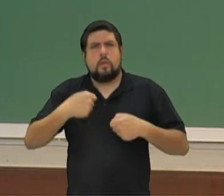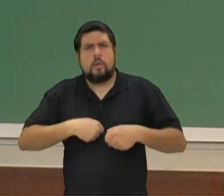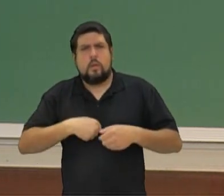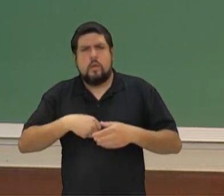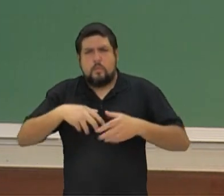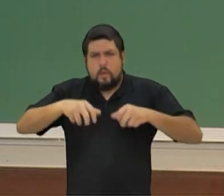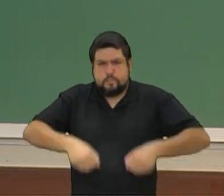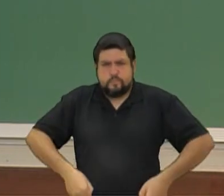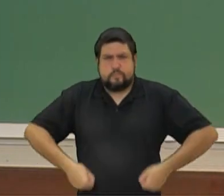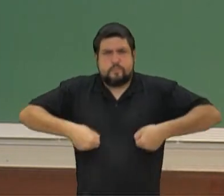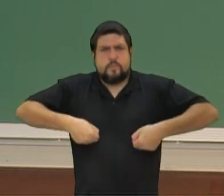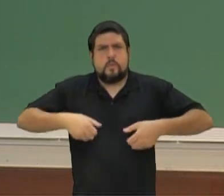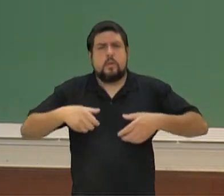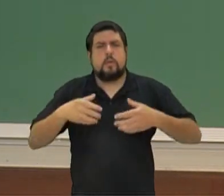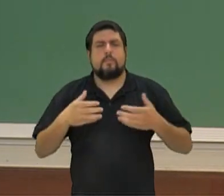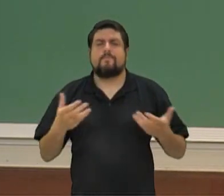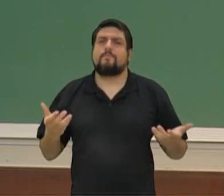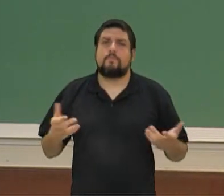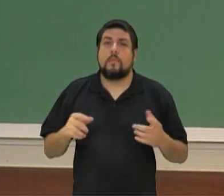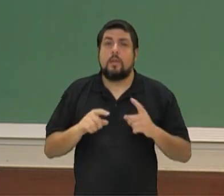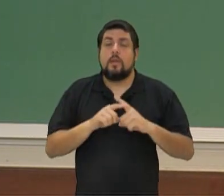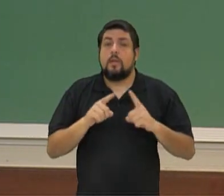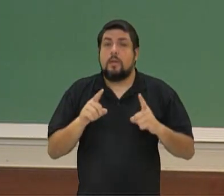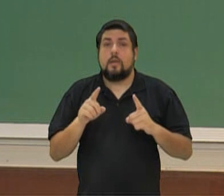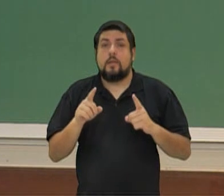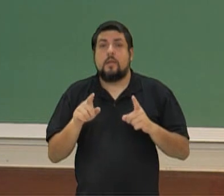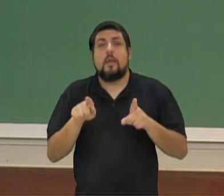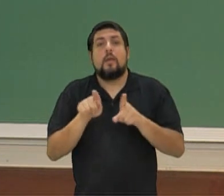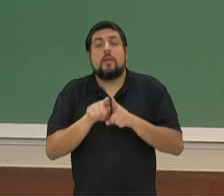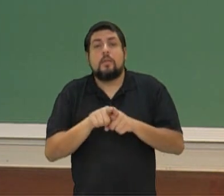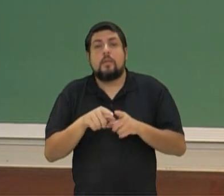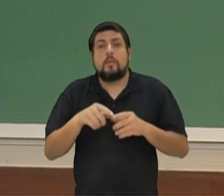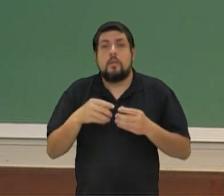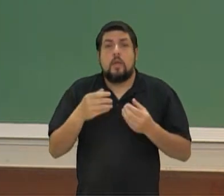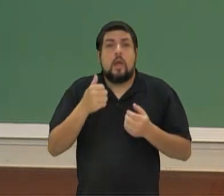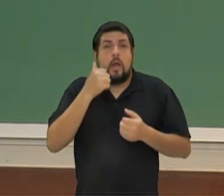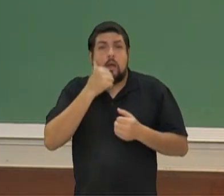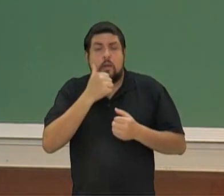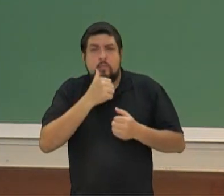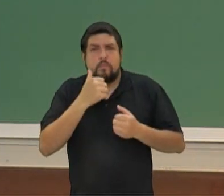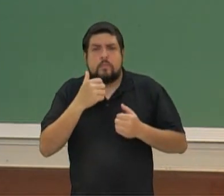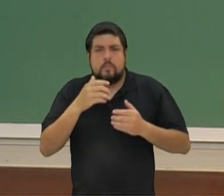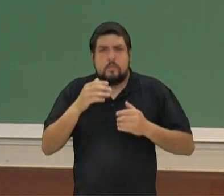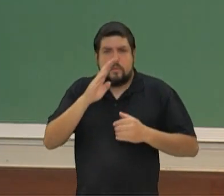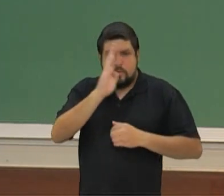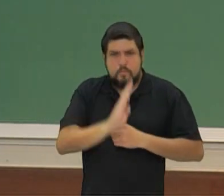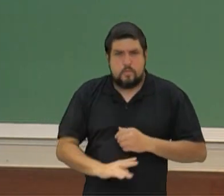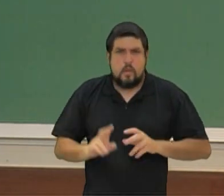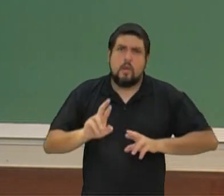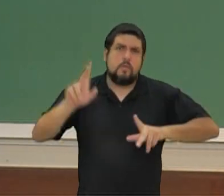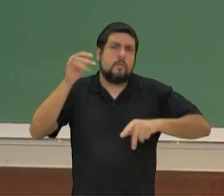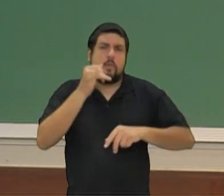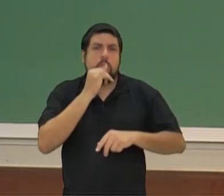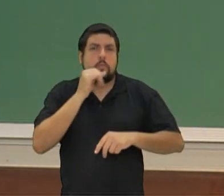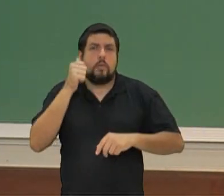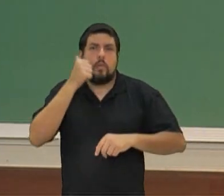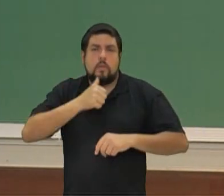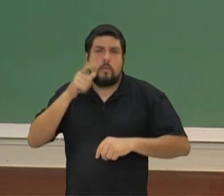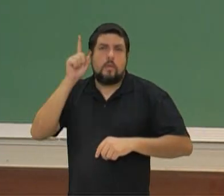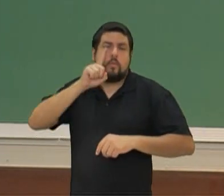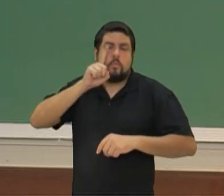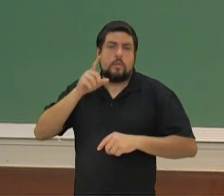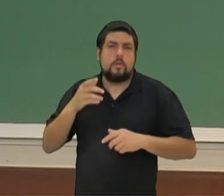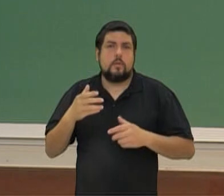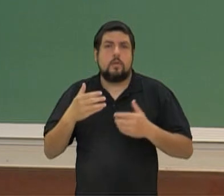outro, nessa calça, mas nem todas, inclusive o modelo ergonométrico da mulher brasileira é completamente diferente da mulher americana, norte-americana,